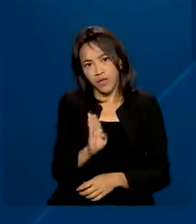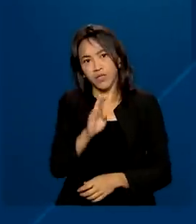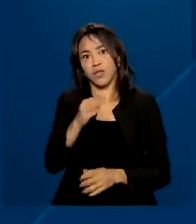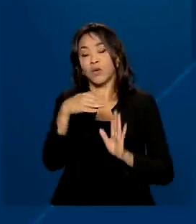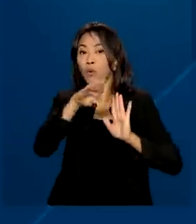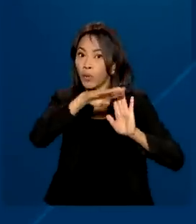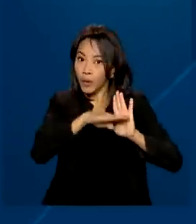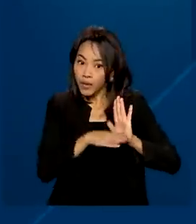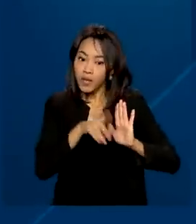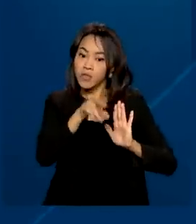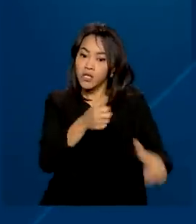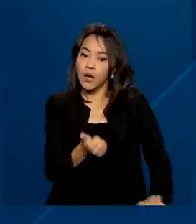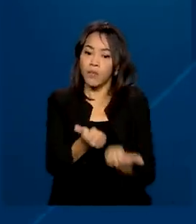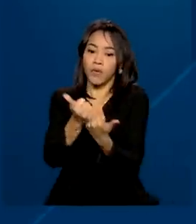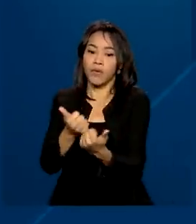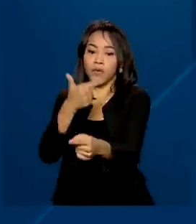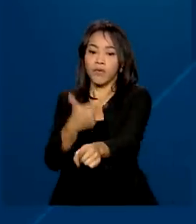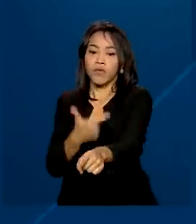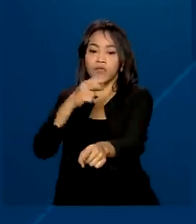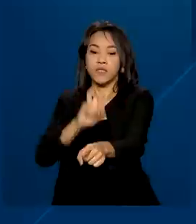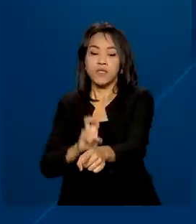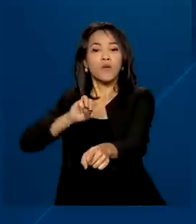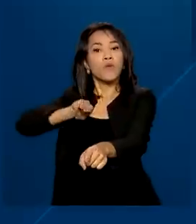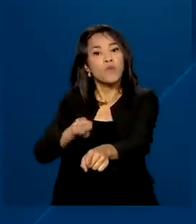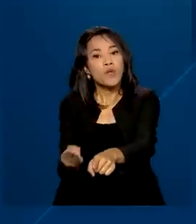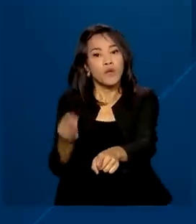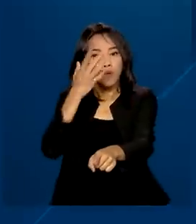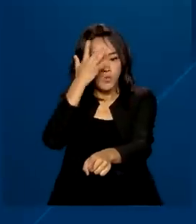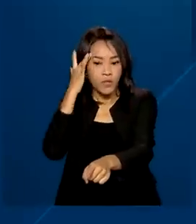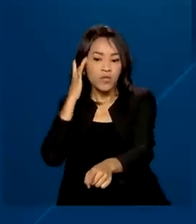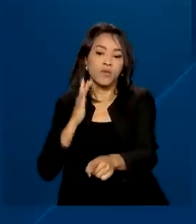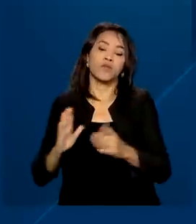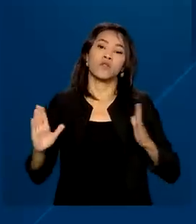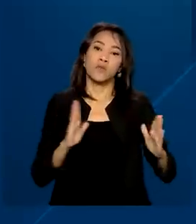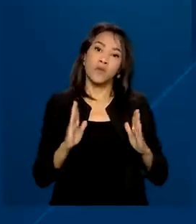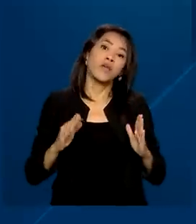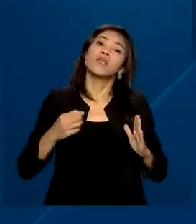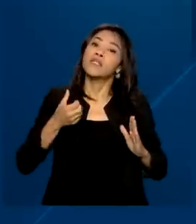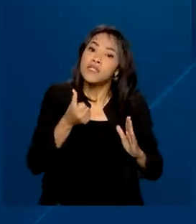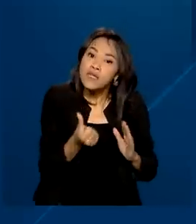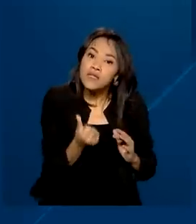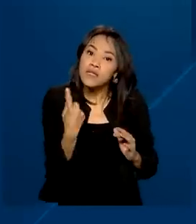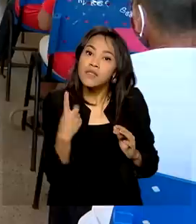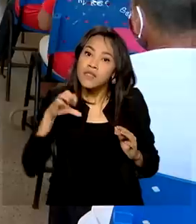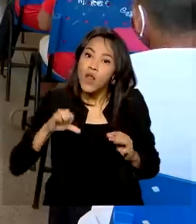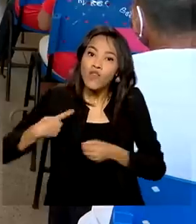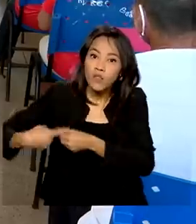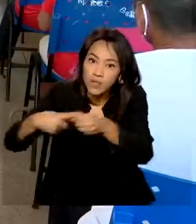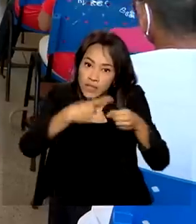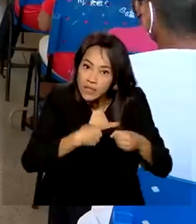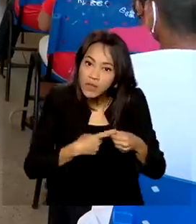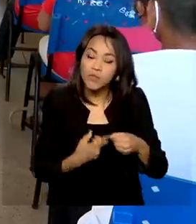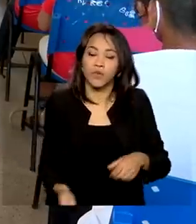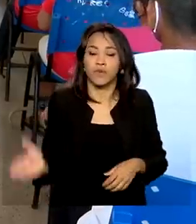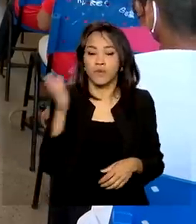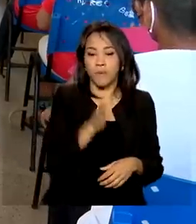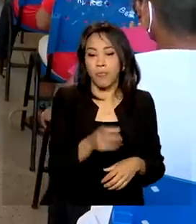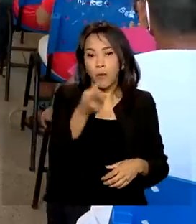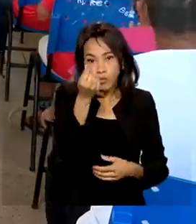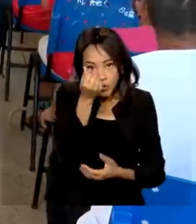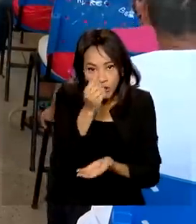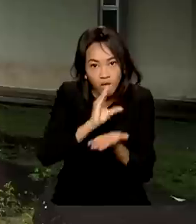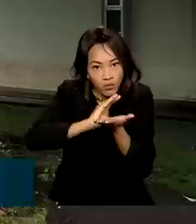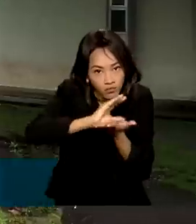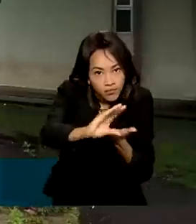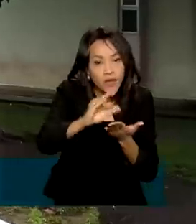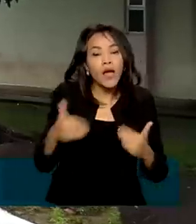beneficiou cerca de 25 milhões de pessoas em 619 municípios. O orçamento vem do Ministério da